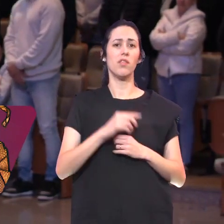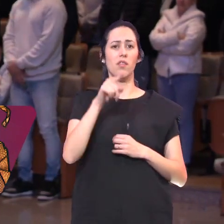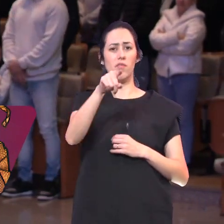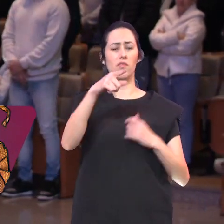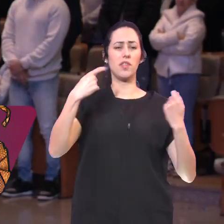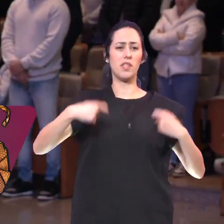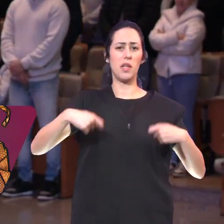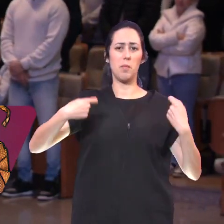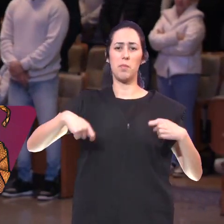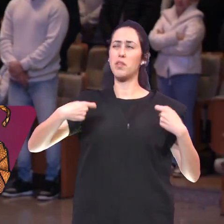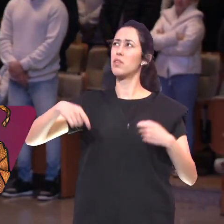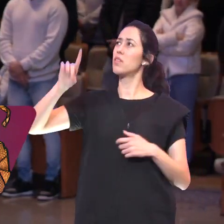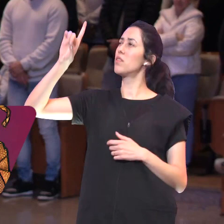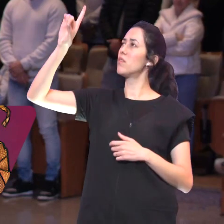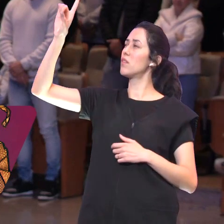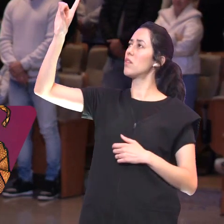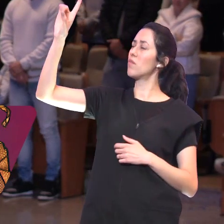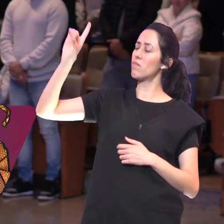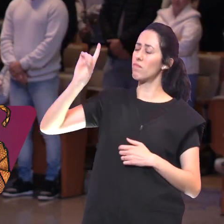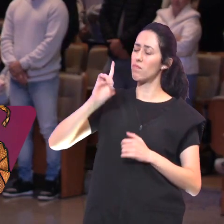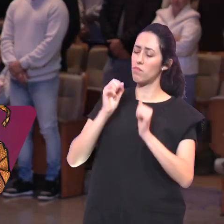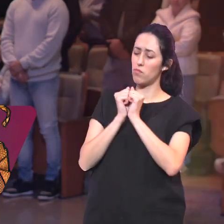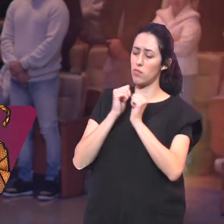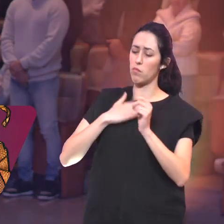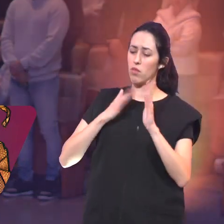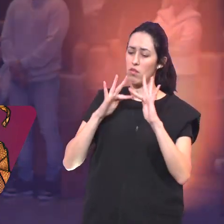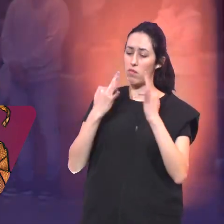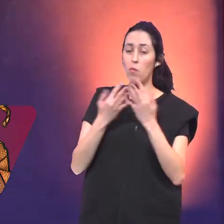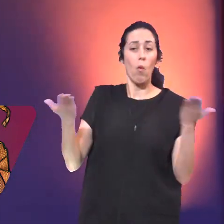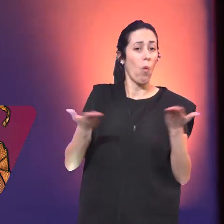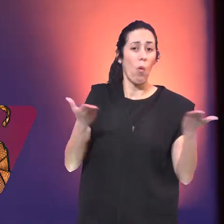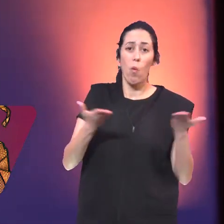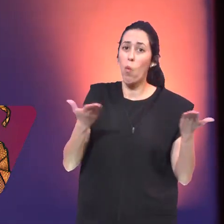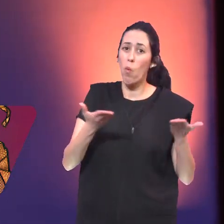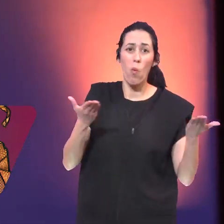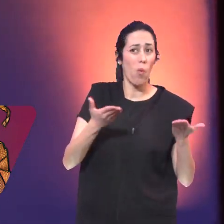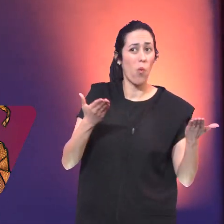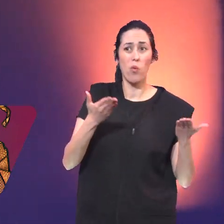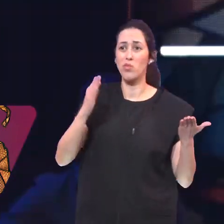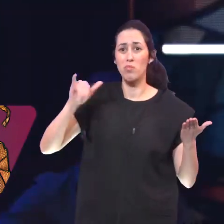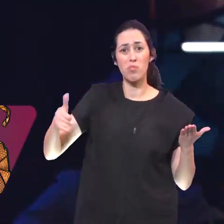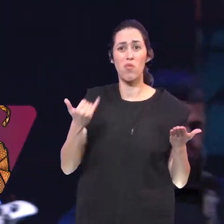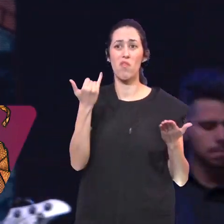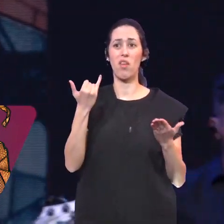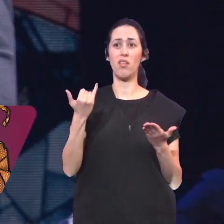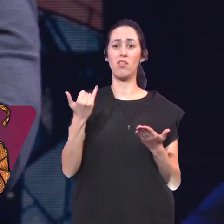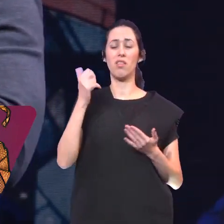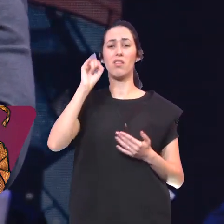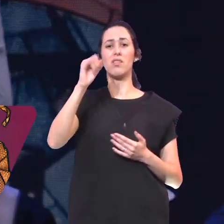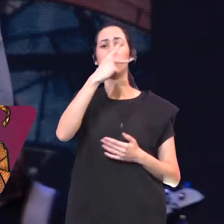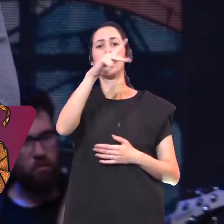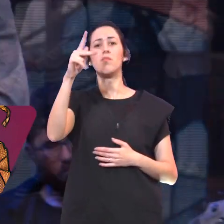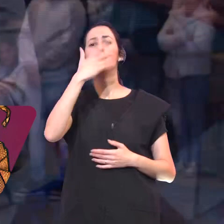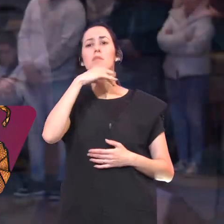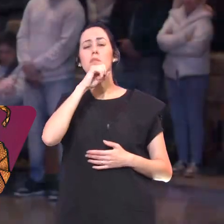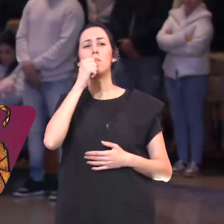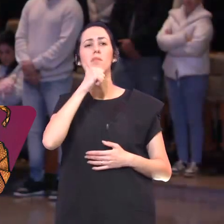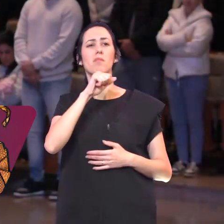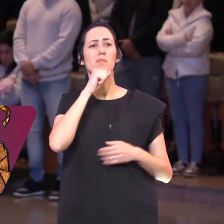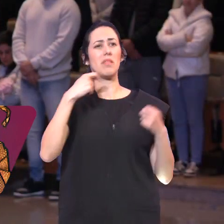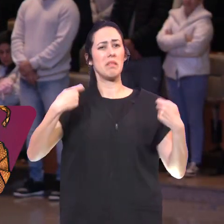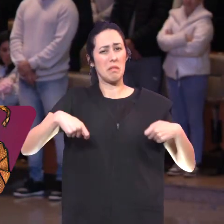De uma visitação De Deus Na sua família Hoje é o dia Se o coração Dos pais Precisam se converter Aos filhos É hoje